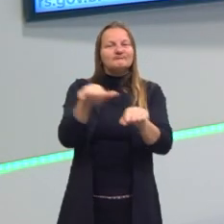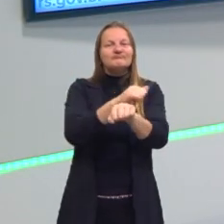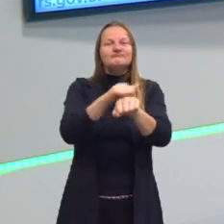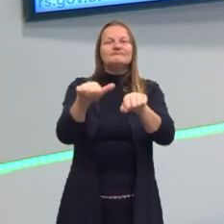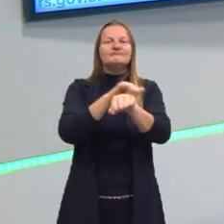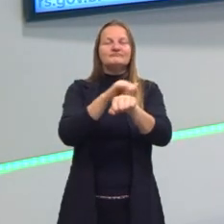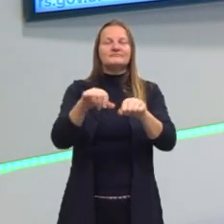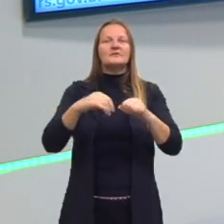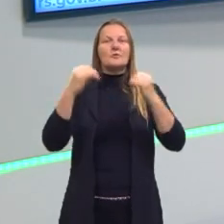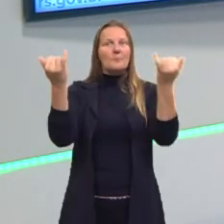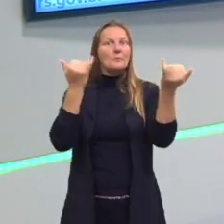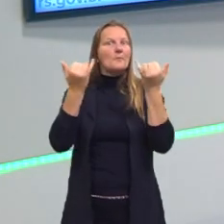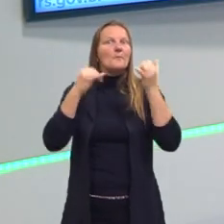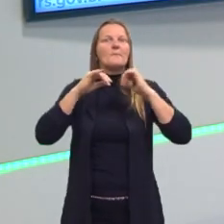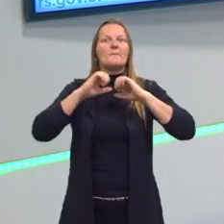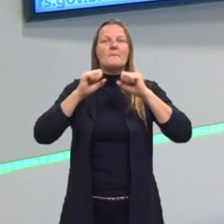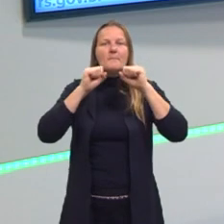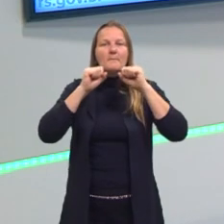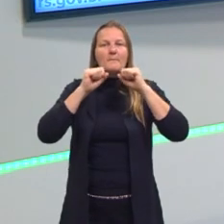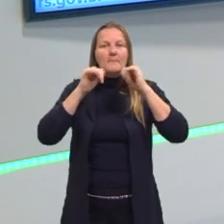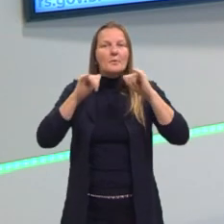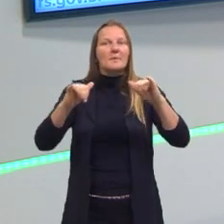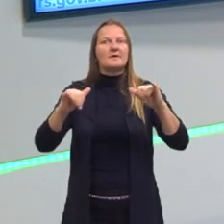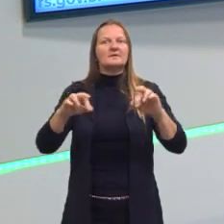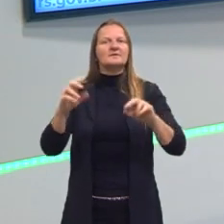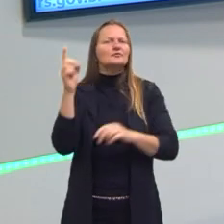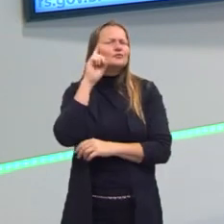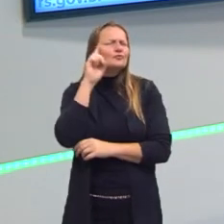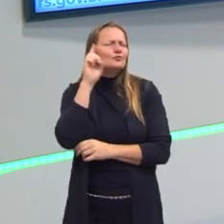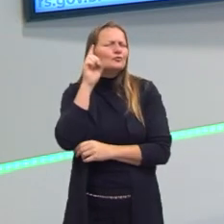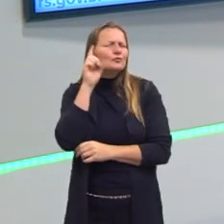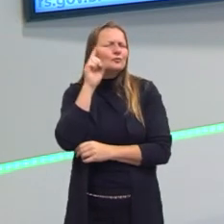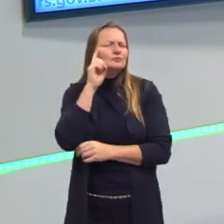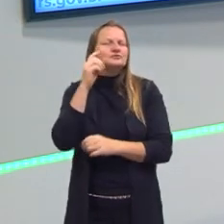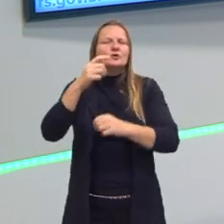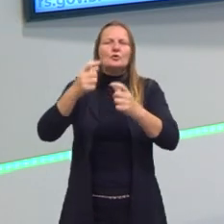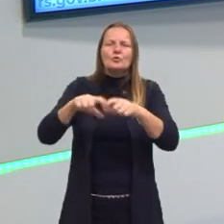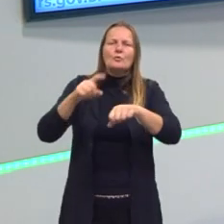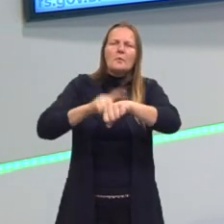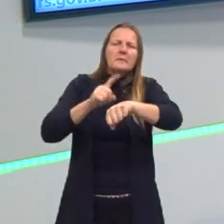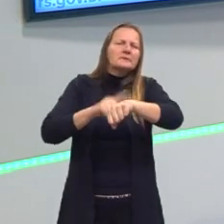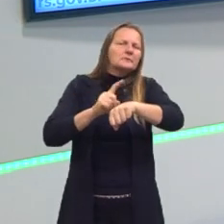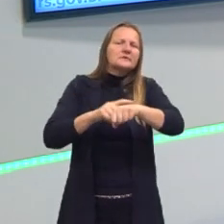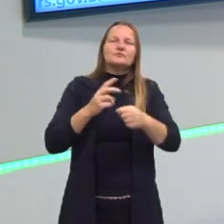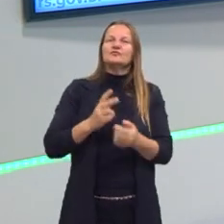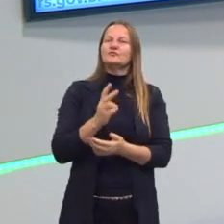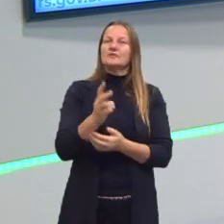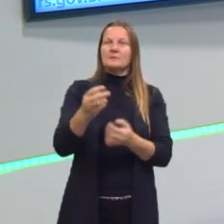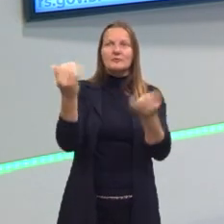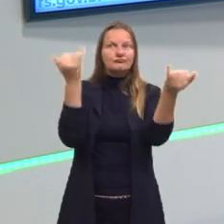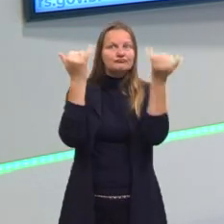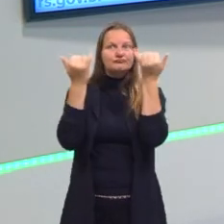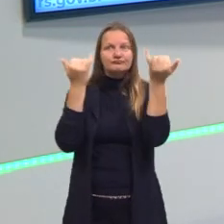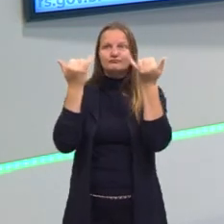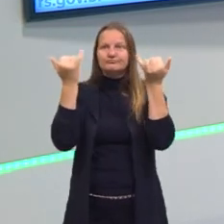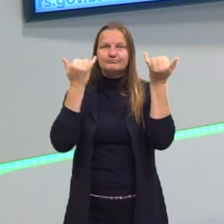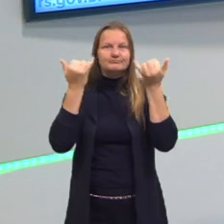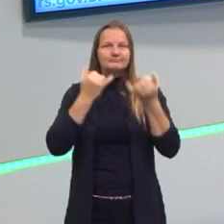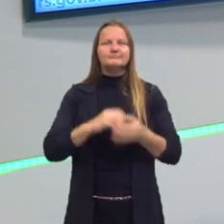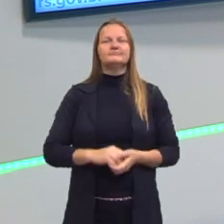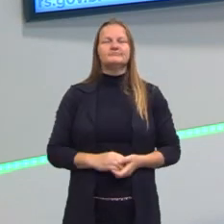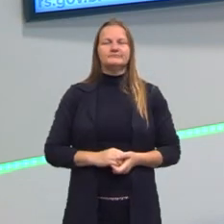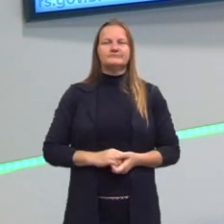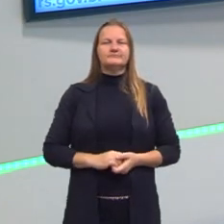propagandas. Então, a gente tá diariamente, em todos os momentos da nossa vida, cercados pela